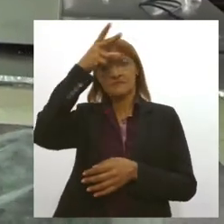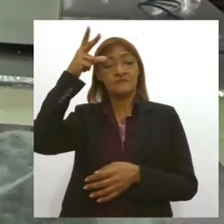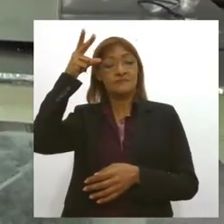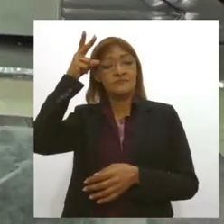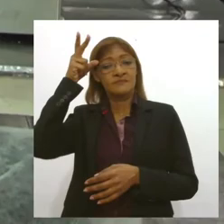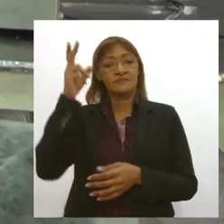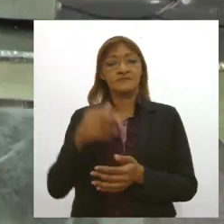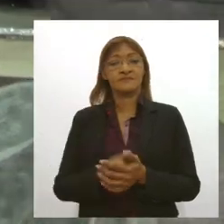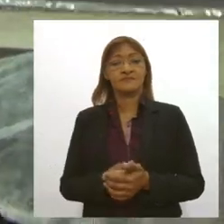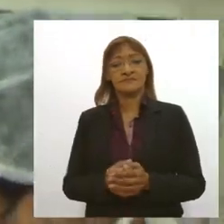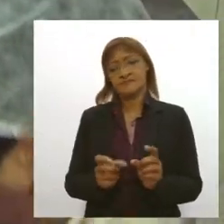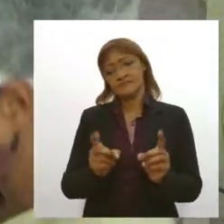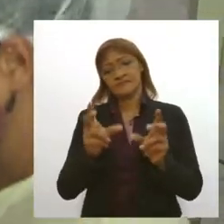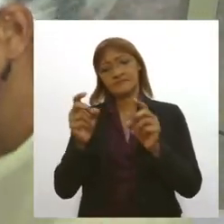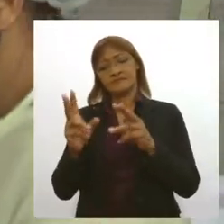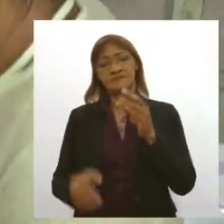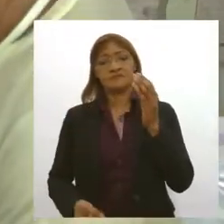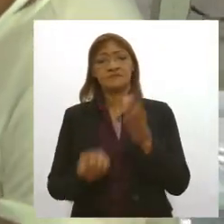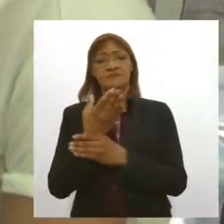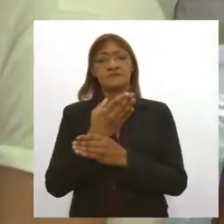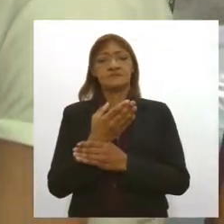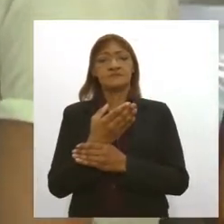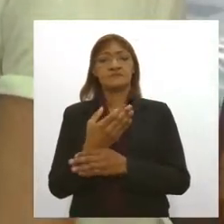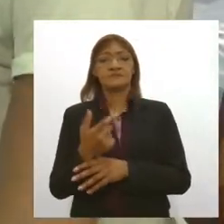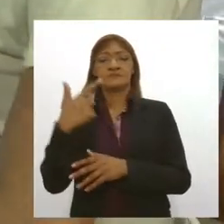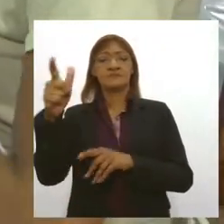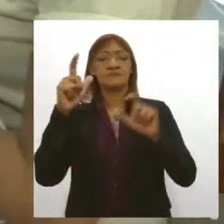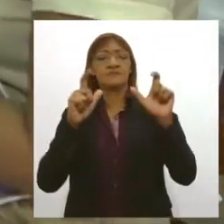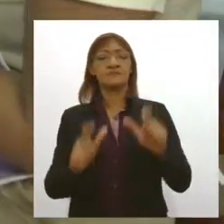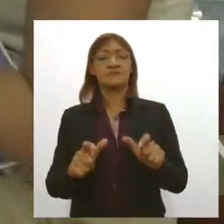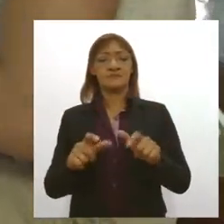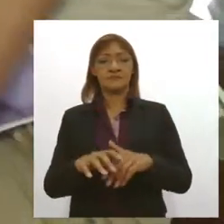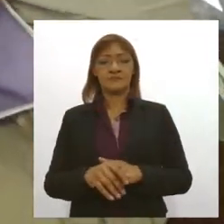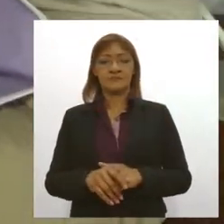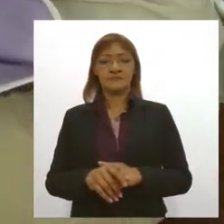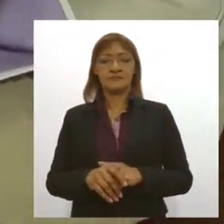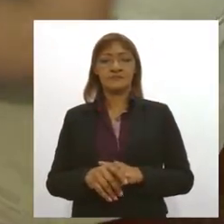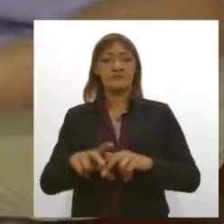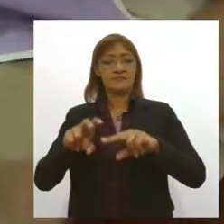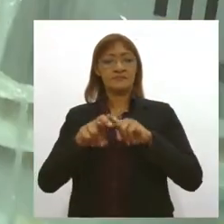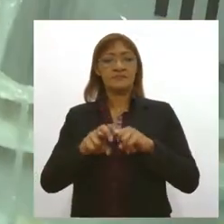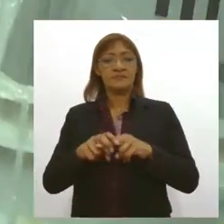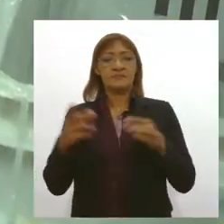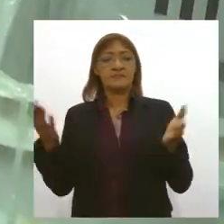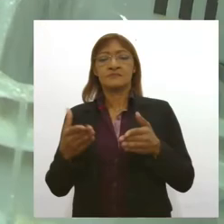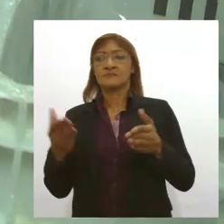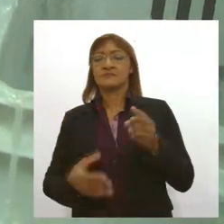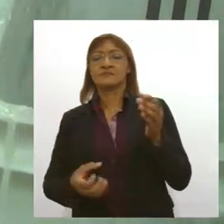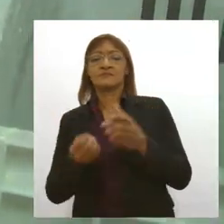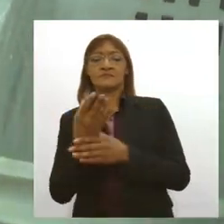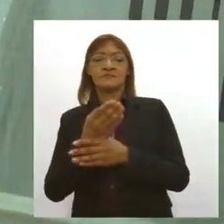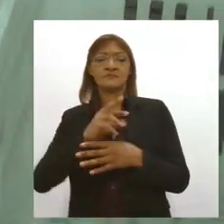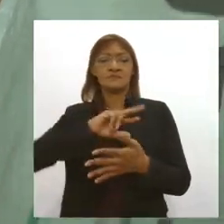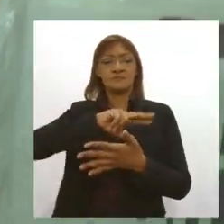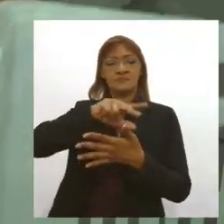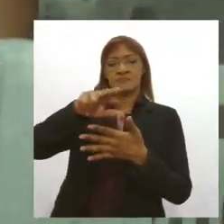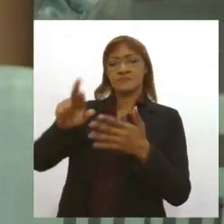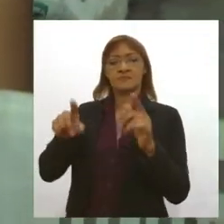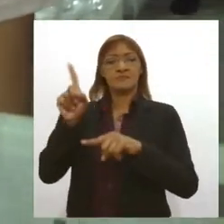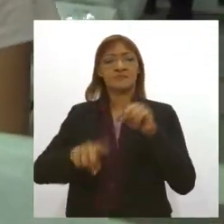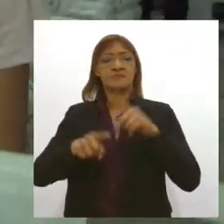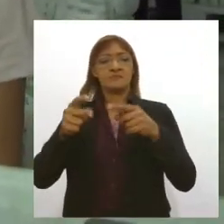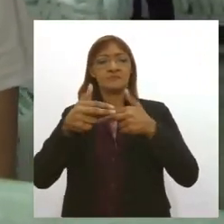produtos que foi criado este outro espaço nesta cooperativa são criadas várias mercadorias